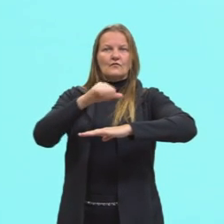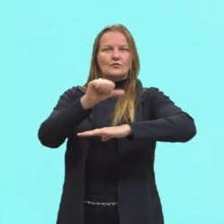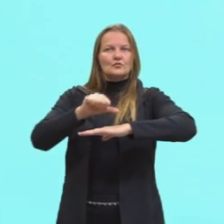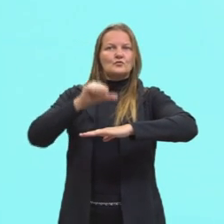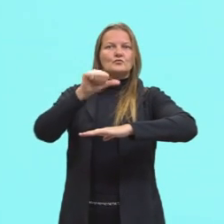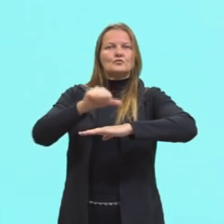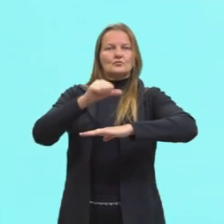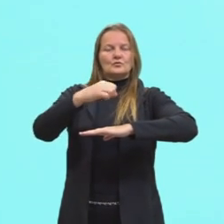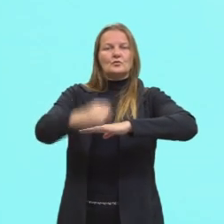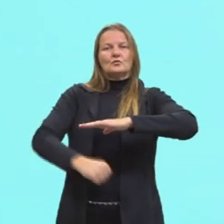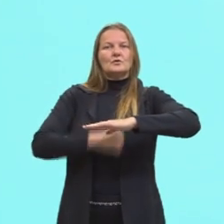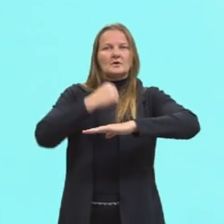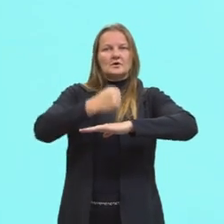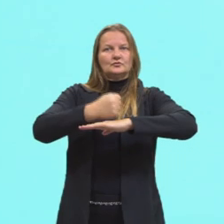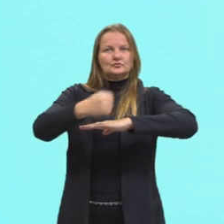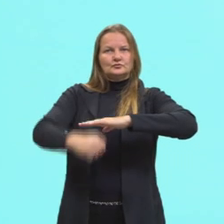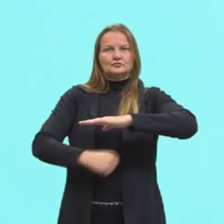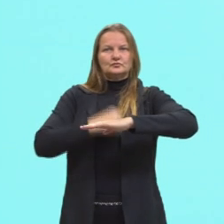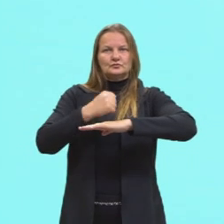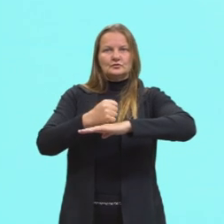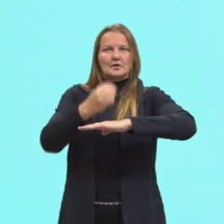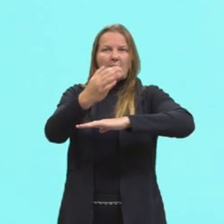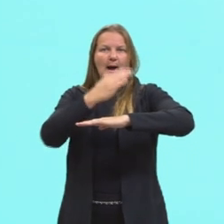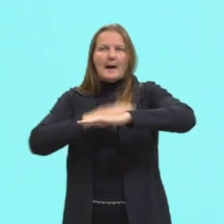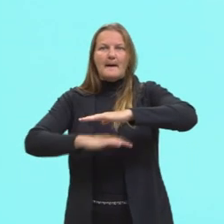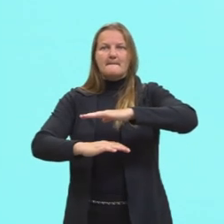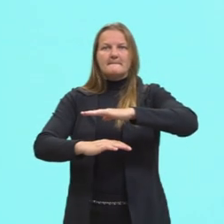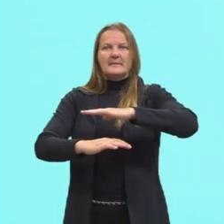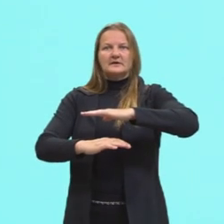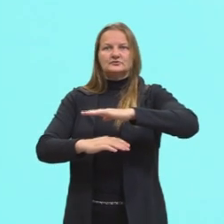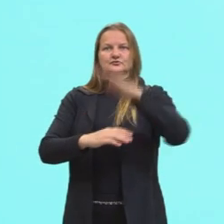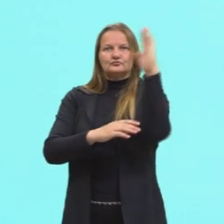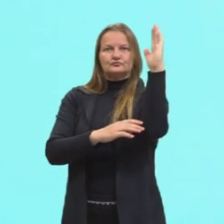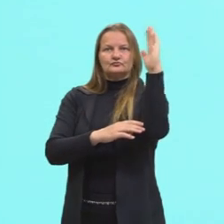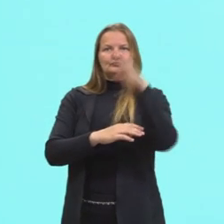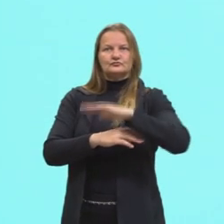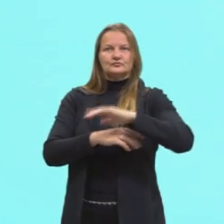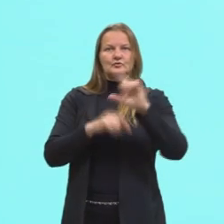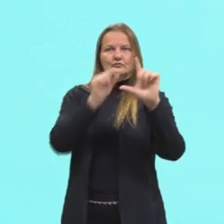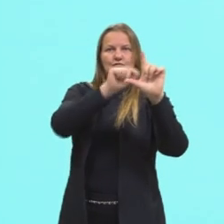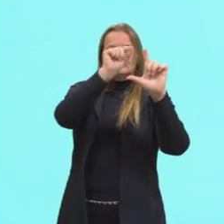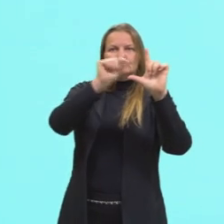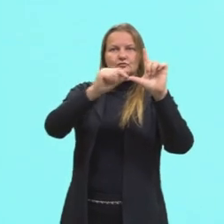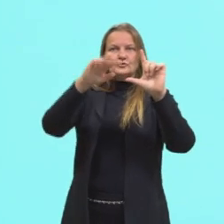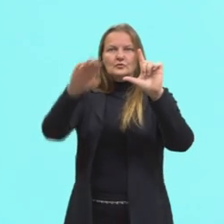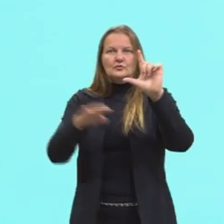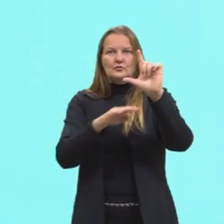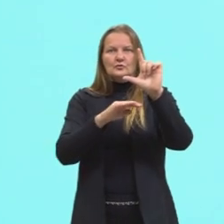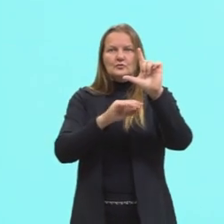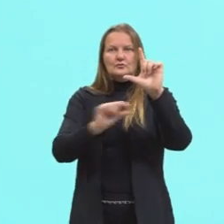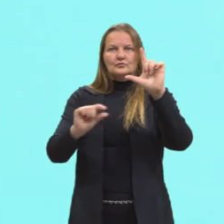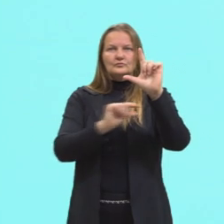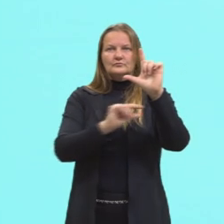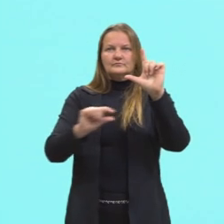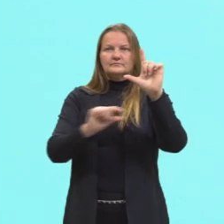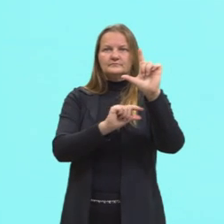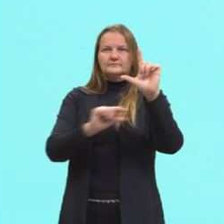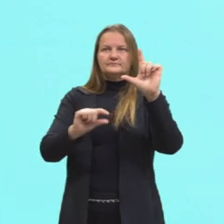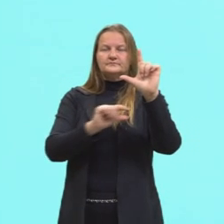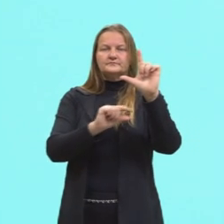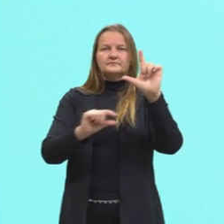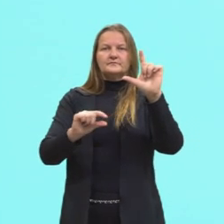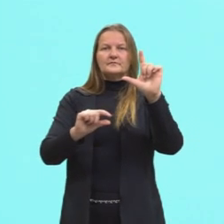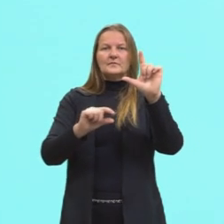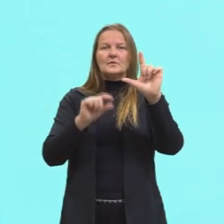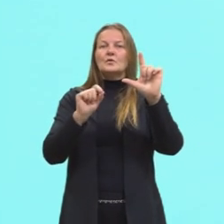O que nós temos abaixo do gráfico? A legenda com as categorias representadas. Porque, olhando aqui para esse gráfico, nós